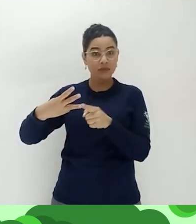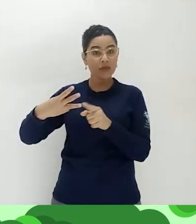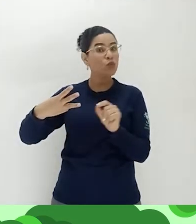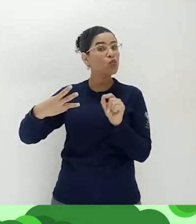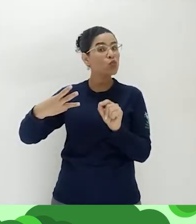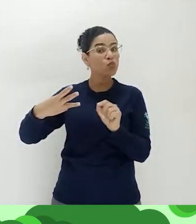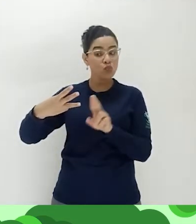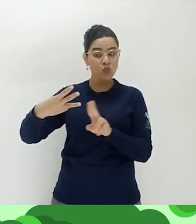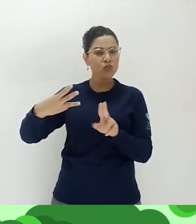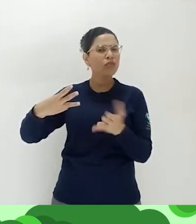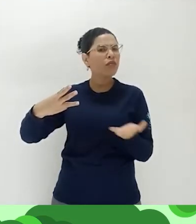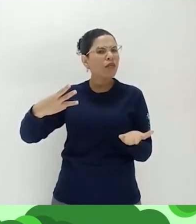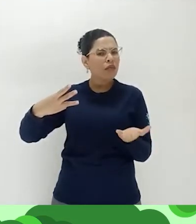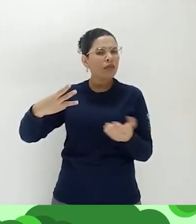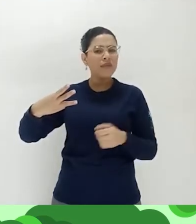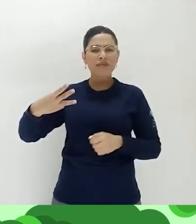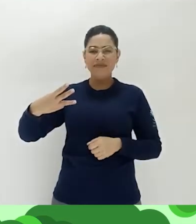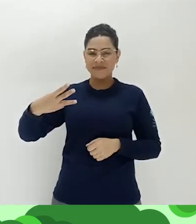será que está escrito aí?